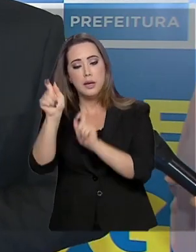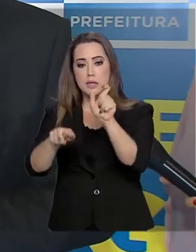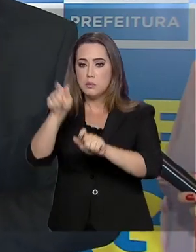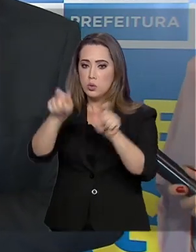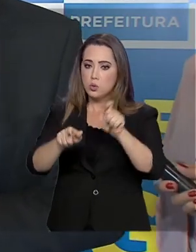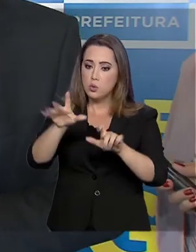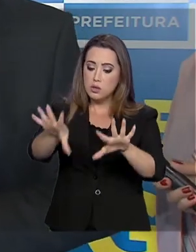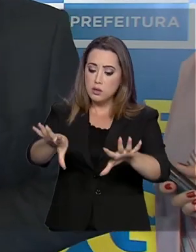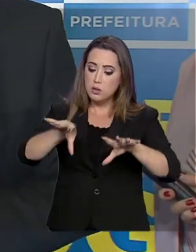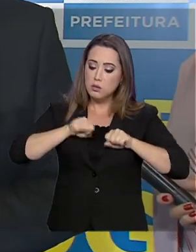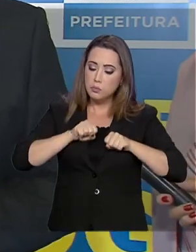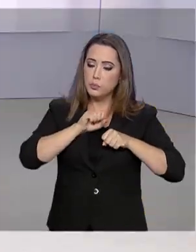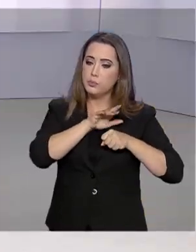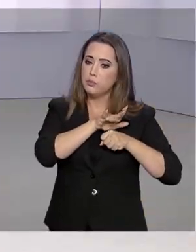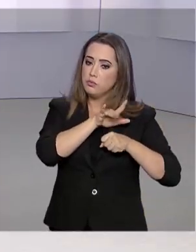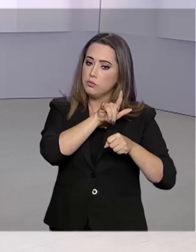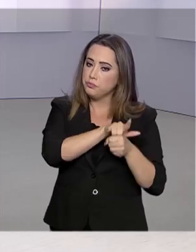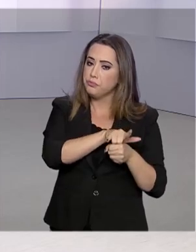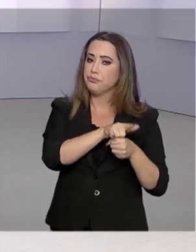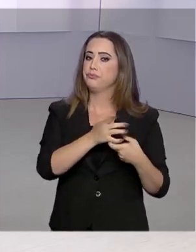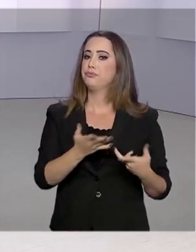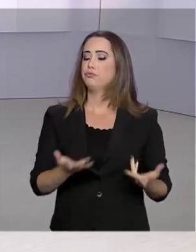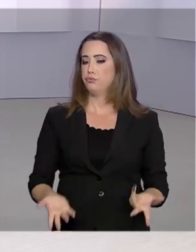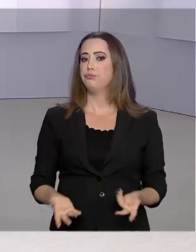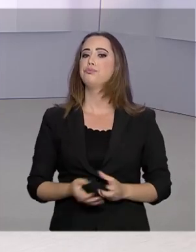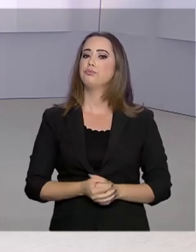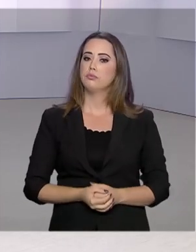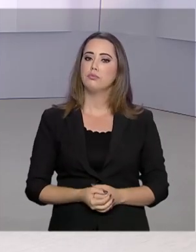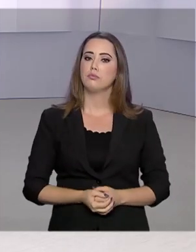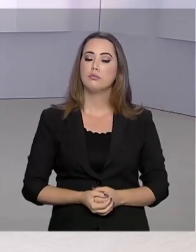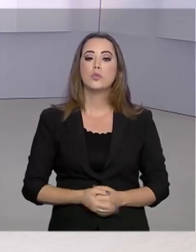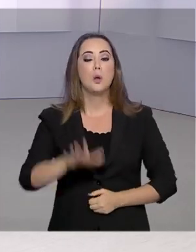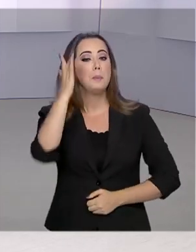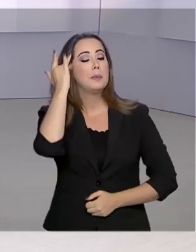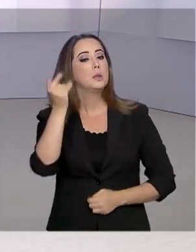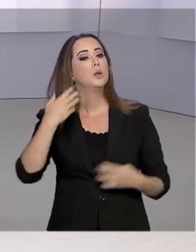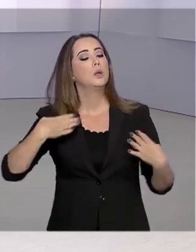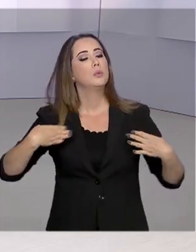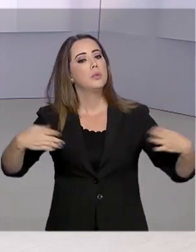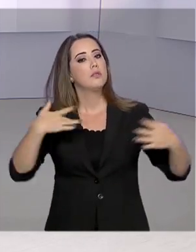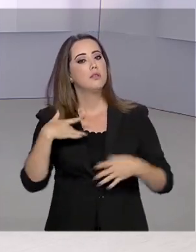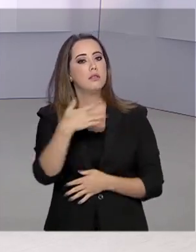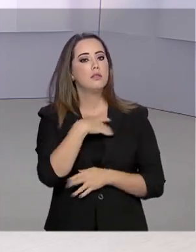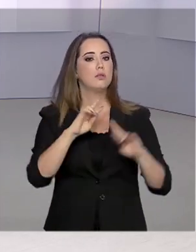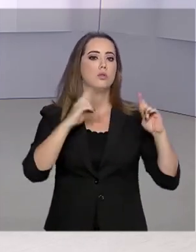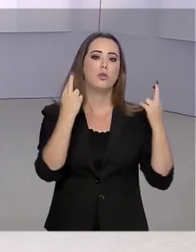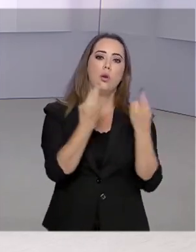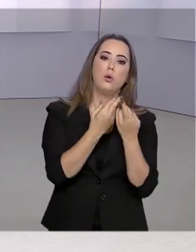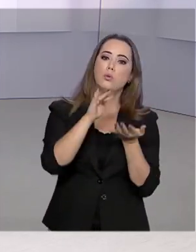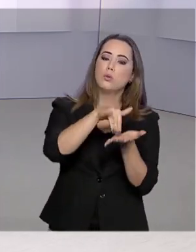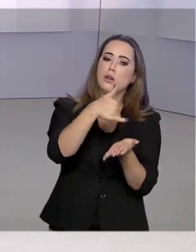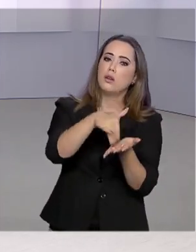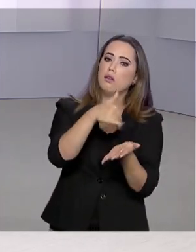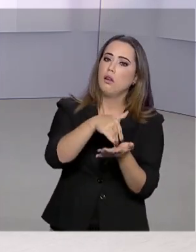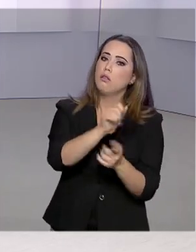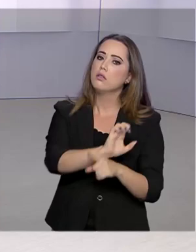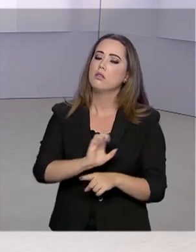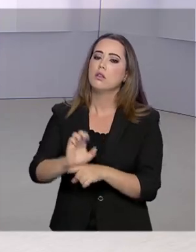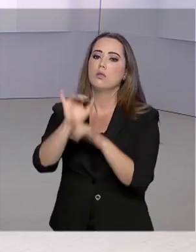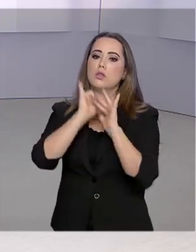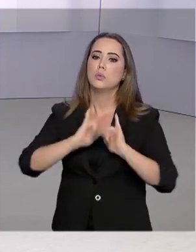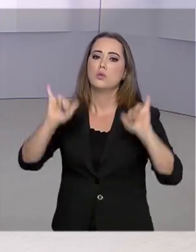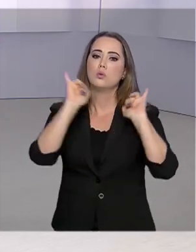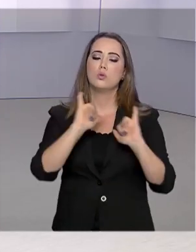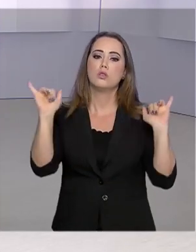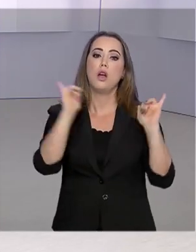que têm eventualmente a doença. Amanhã, o Ministério da Saúde se reúne com secretários estaduais para anunciar medidas